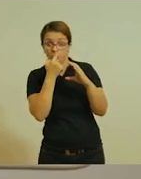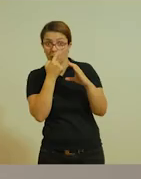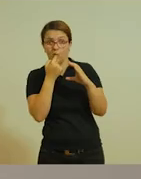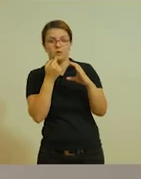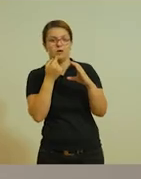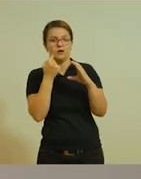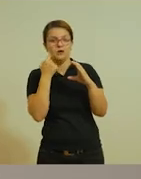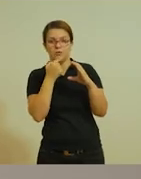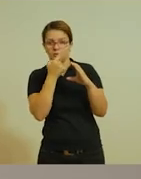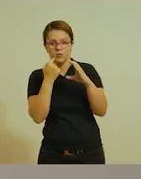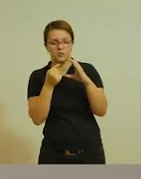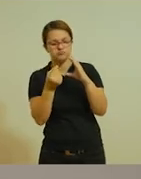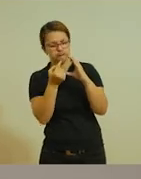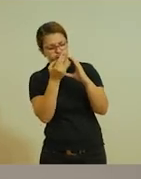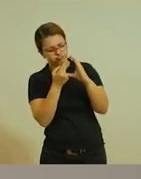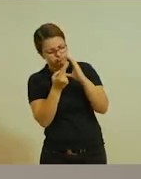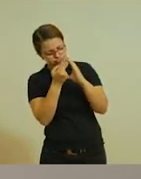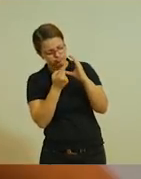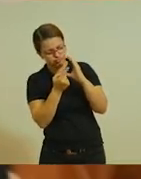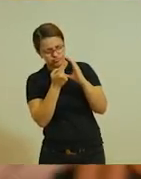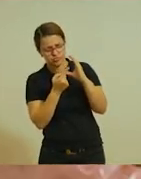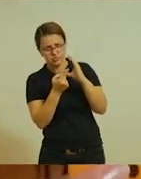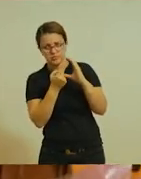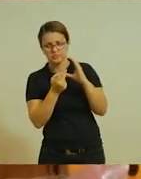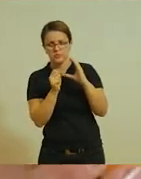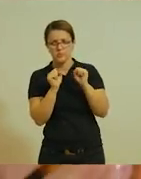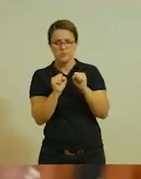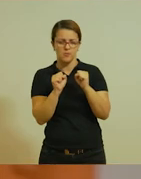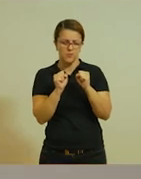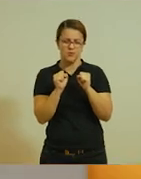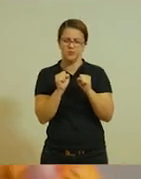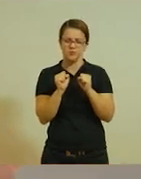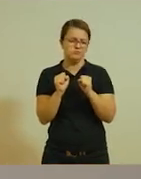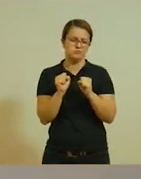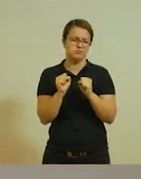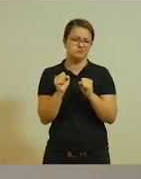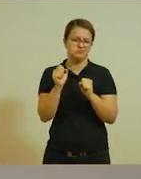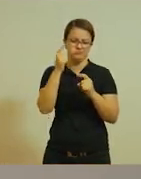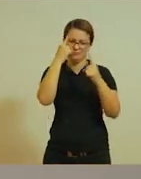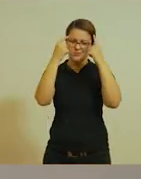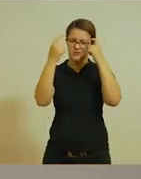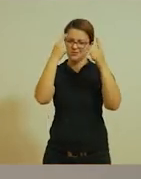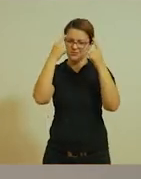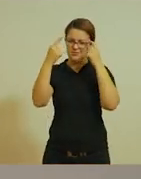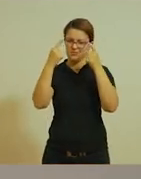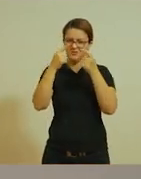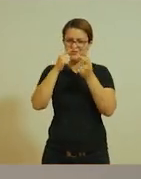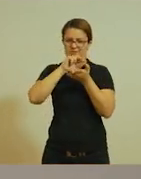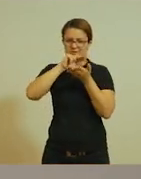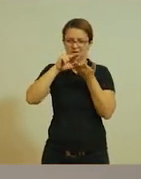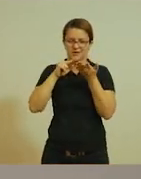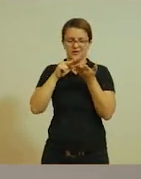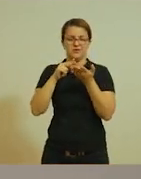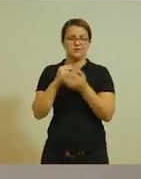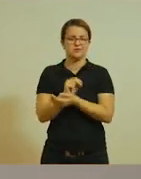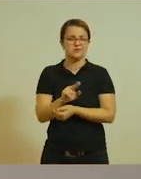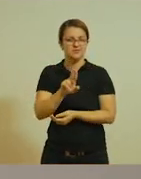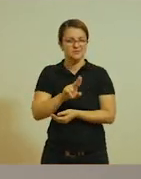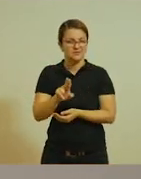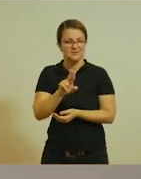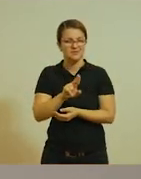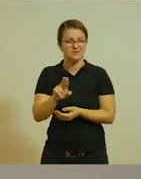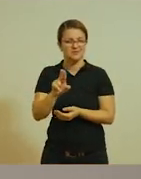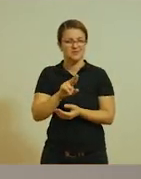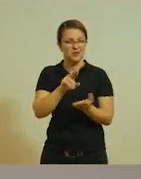e depois é só brincar. Posso usar a minha imaginação e utilizar várias